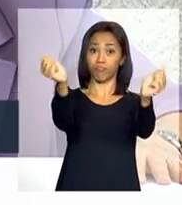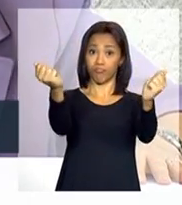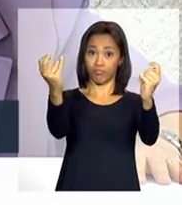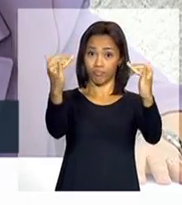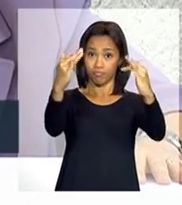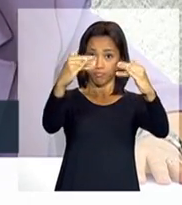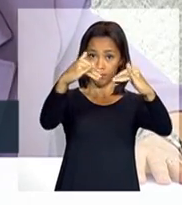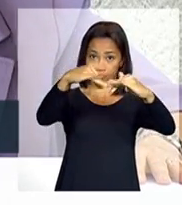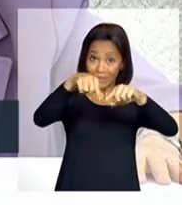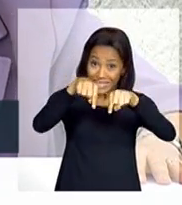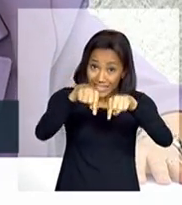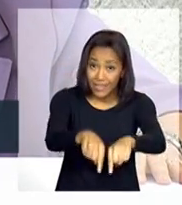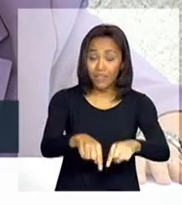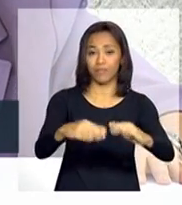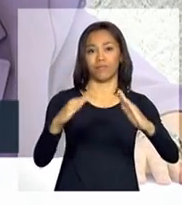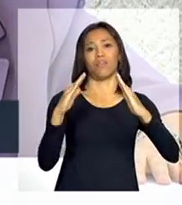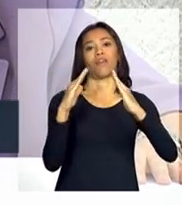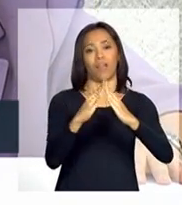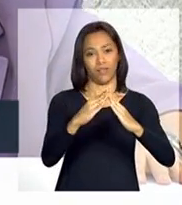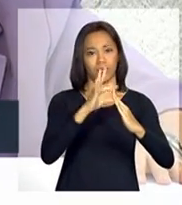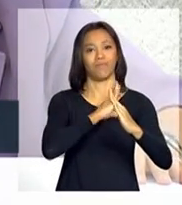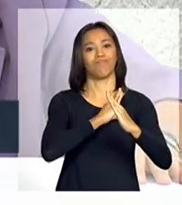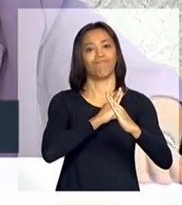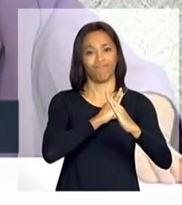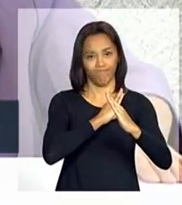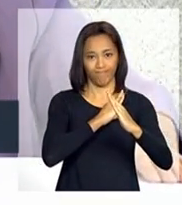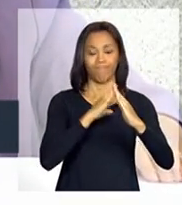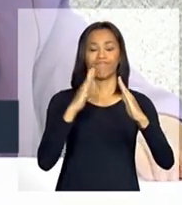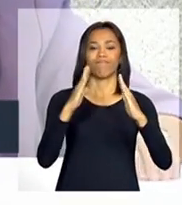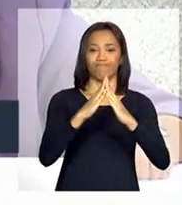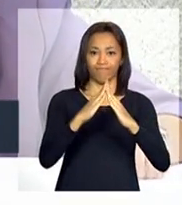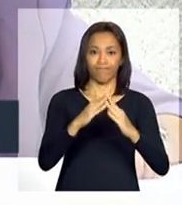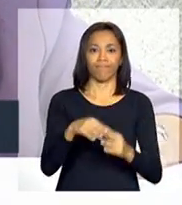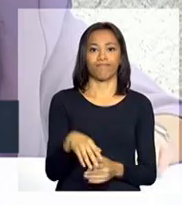para dentro da Casa da Mulher Brasileira.